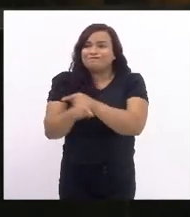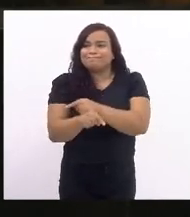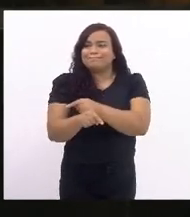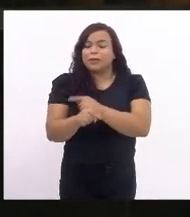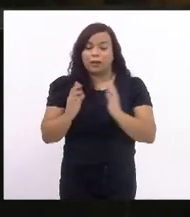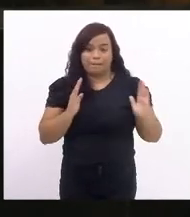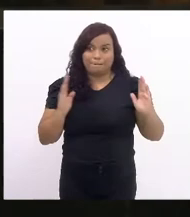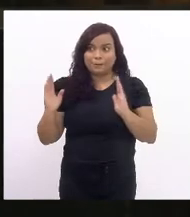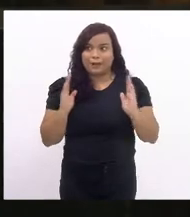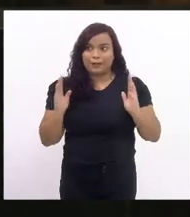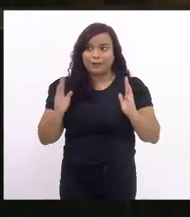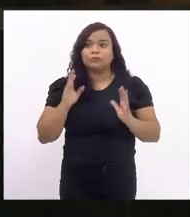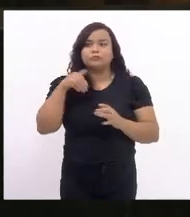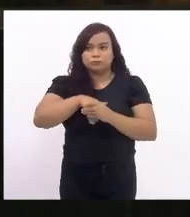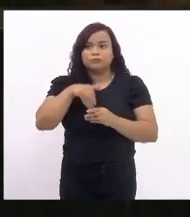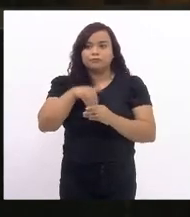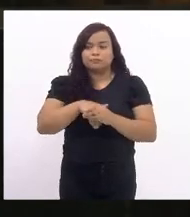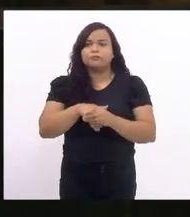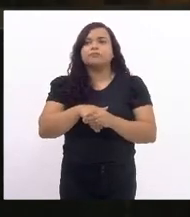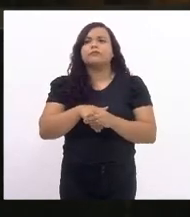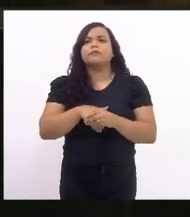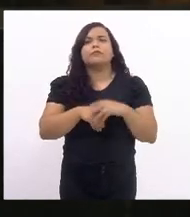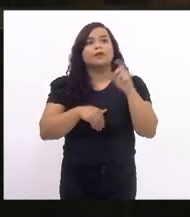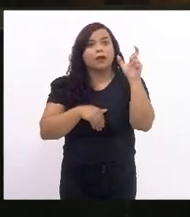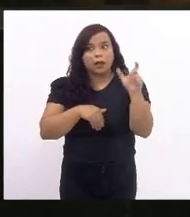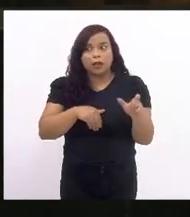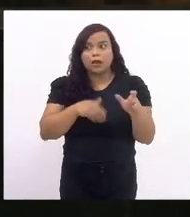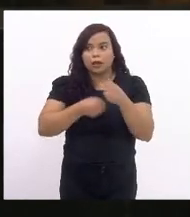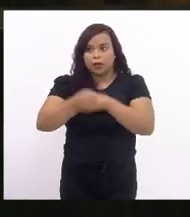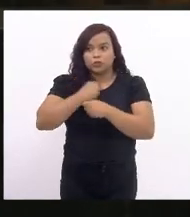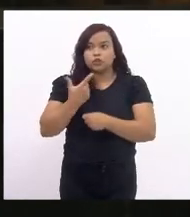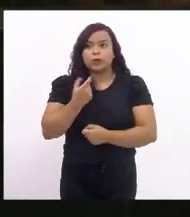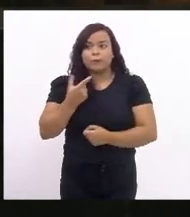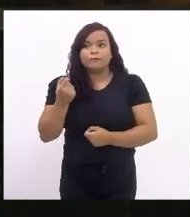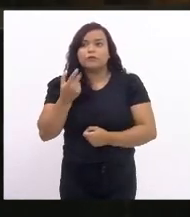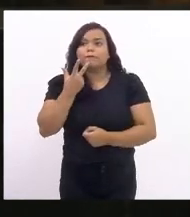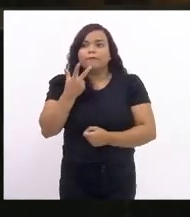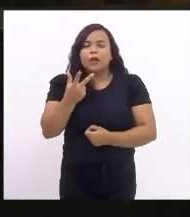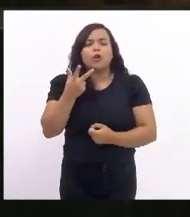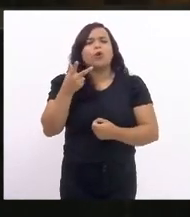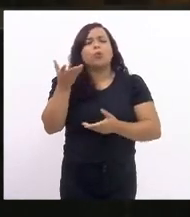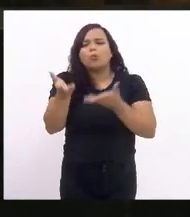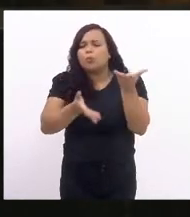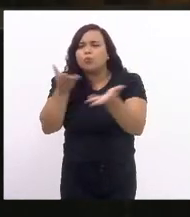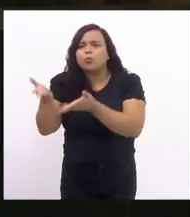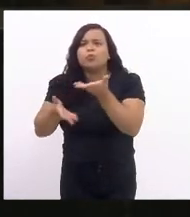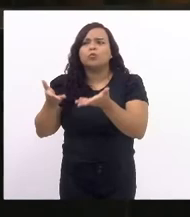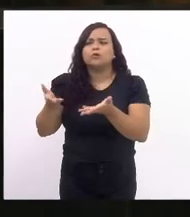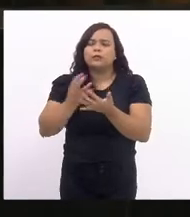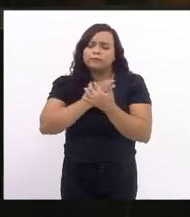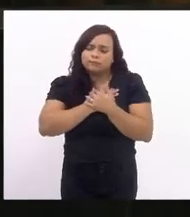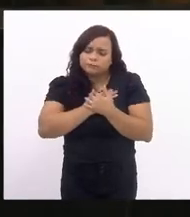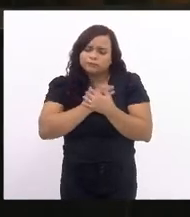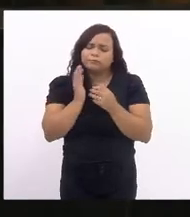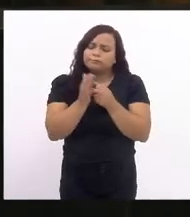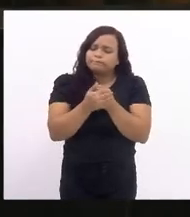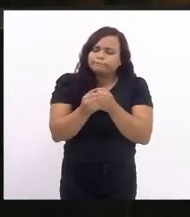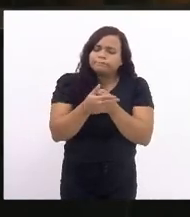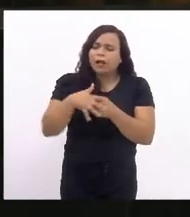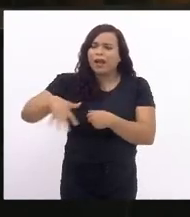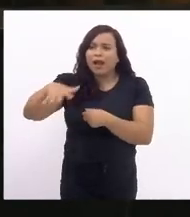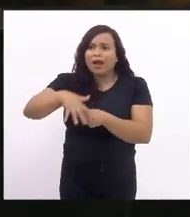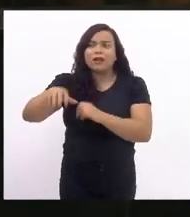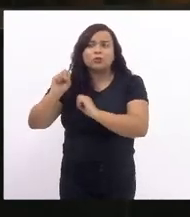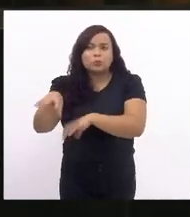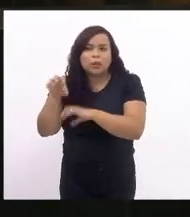o prefeito Glauco Kaiser disse que cuidaria com muito zelo e carinho da área da educação, que trataria